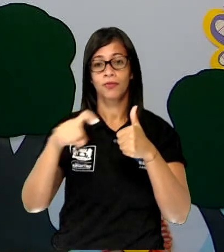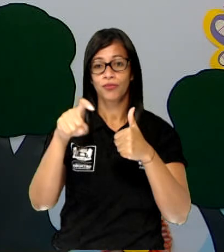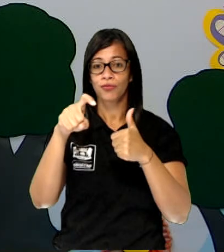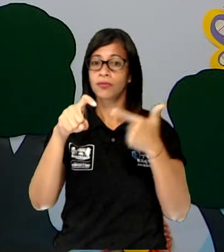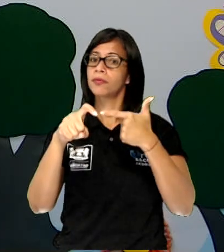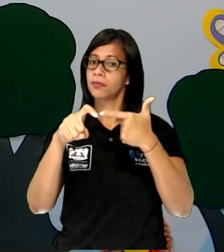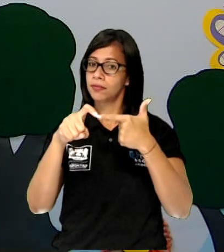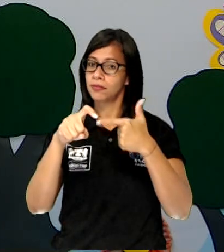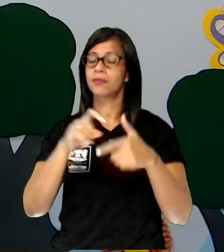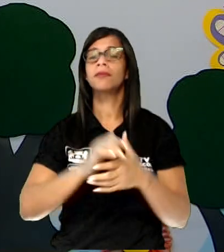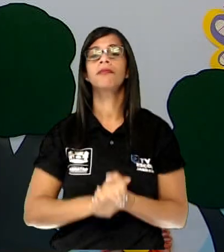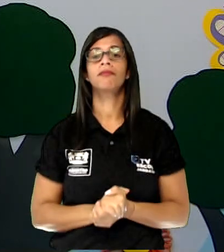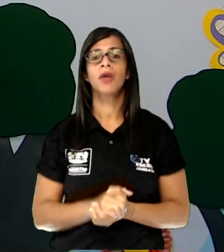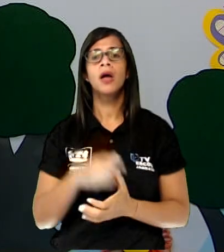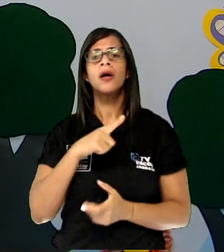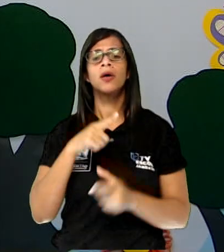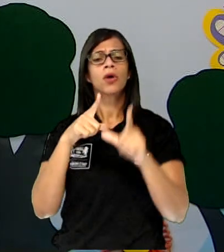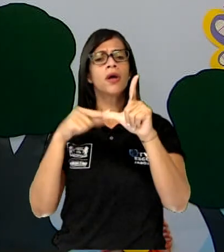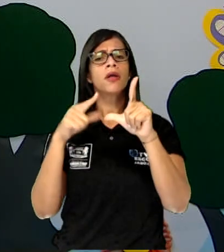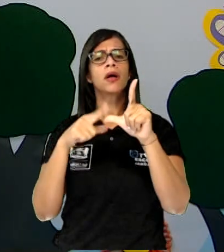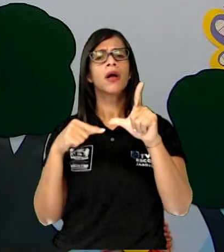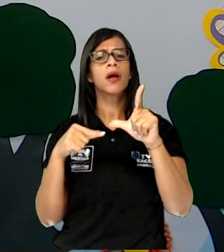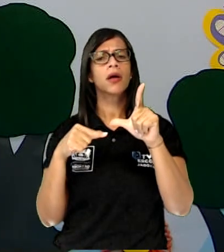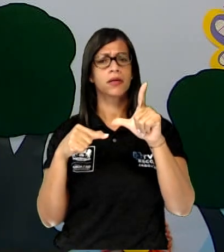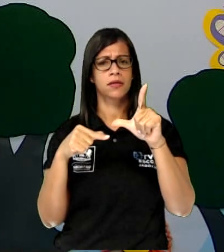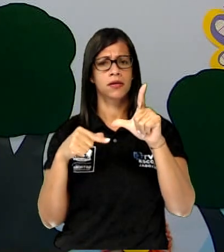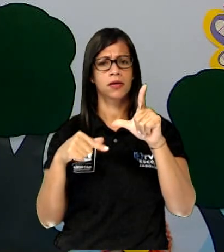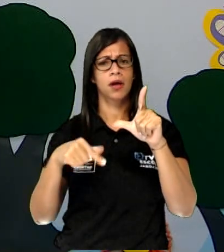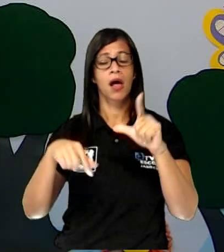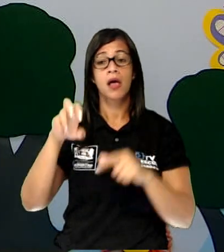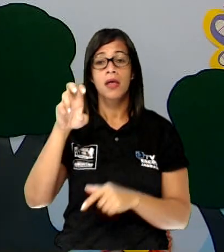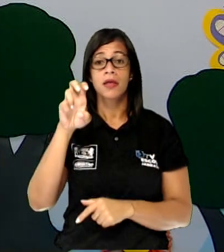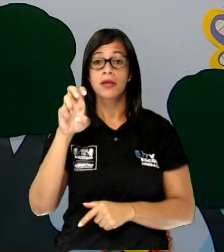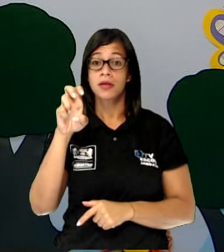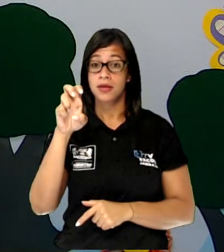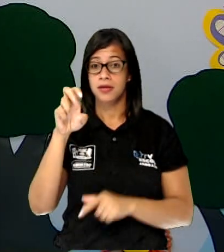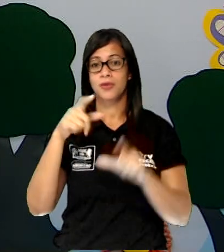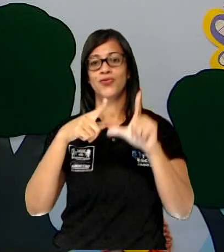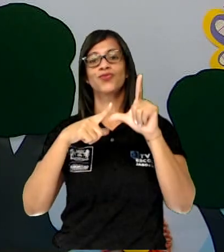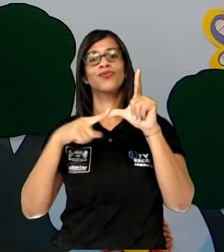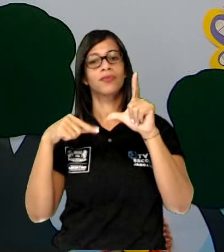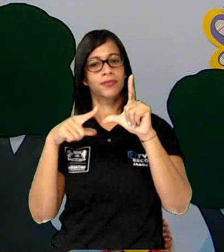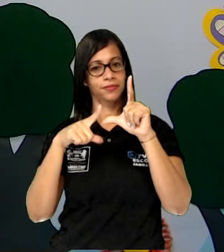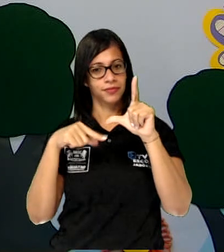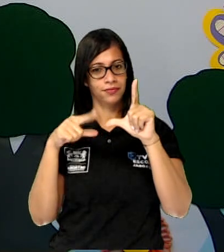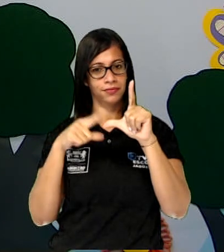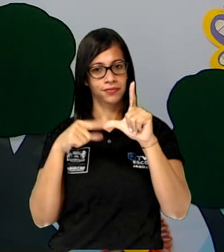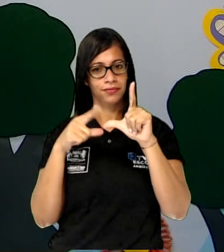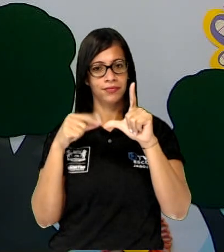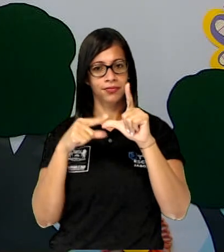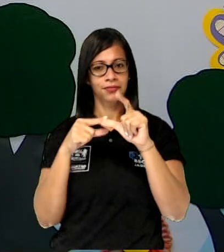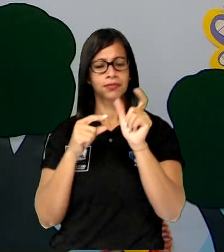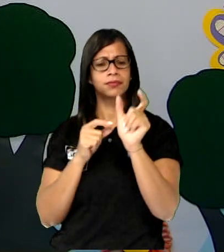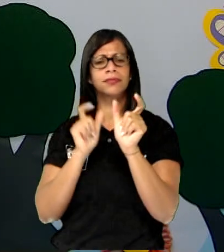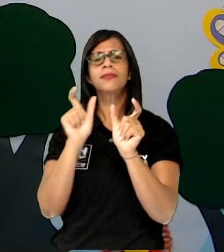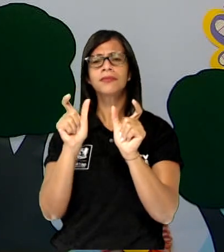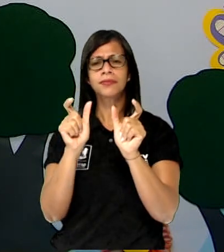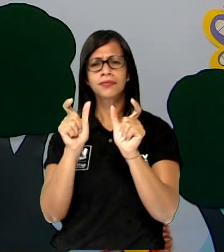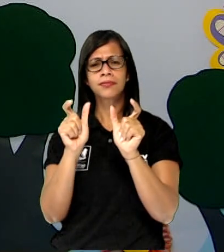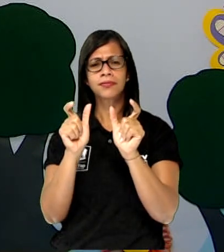outro. Cobra tem uma, duas, três, quatro, cinco letrinhas. E quantas partes? Vamos bater